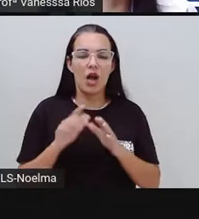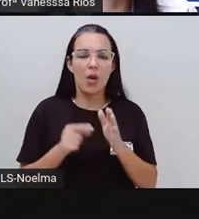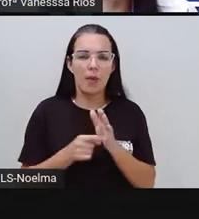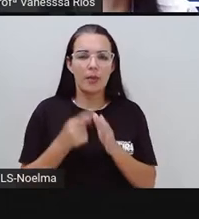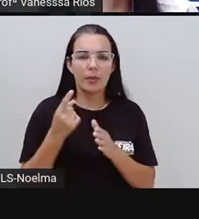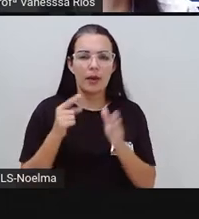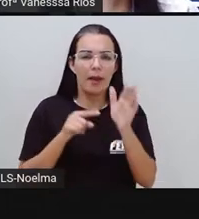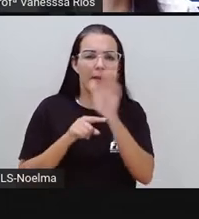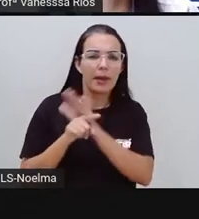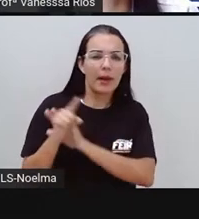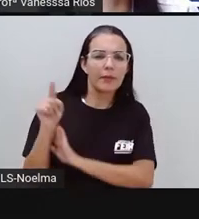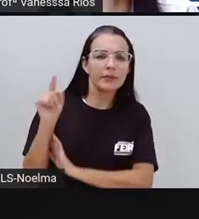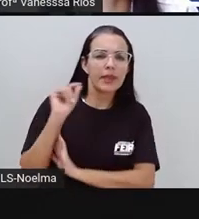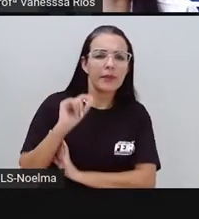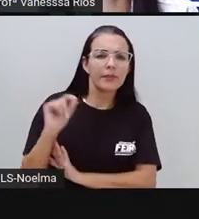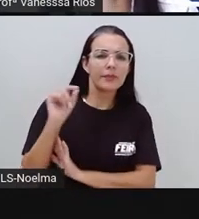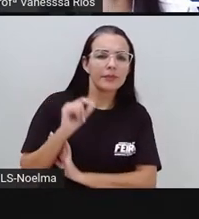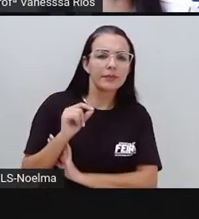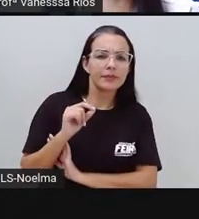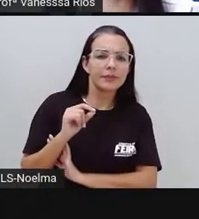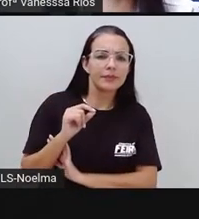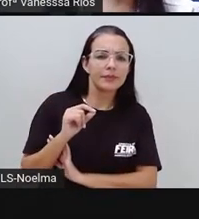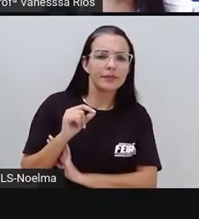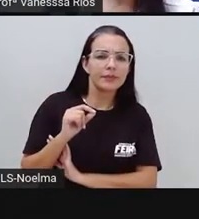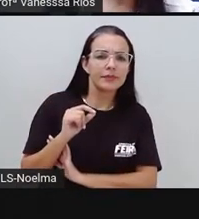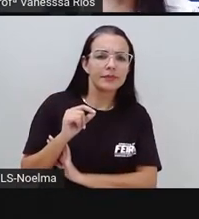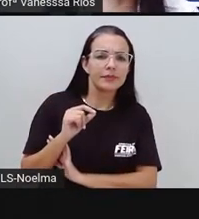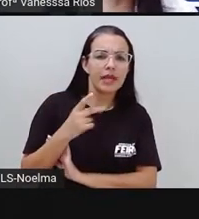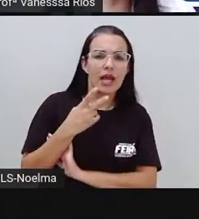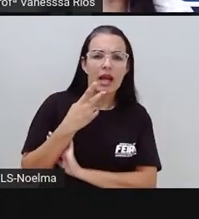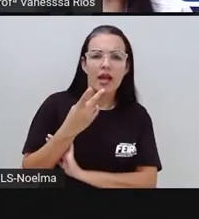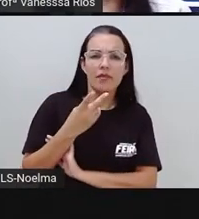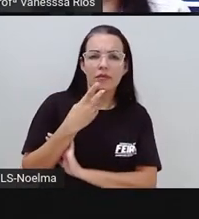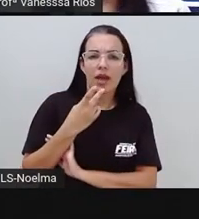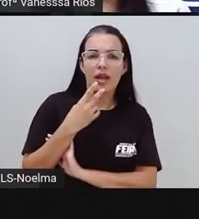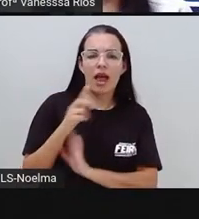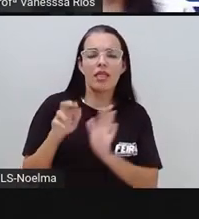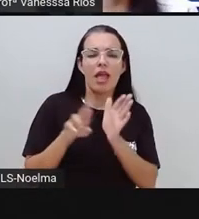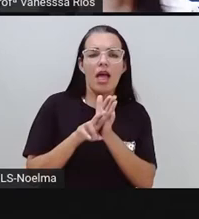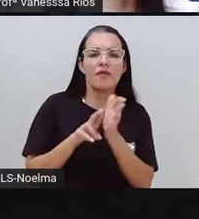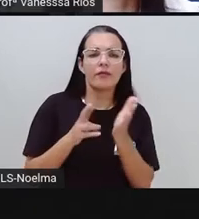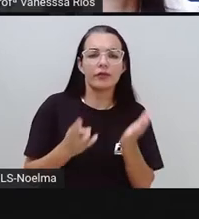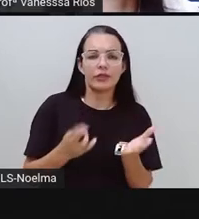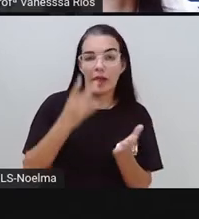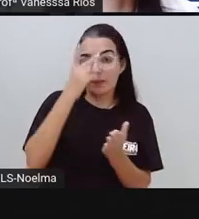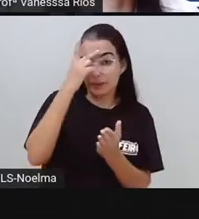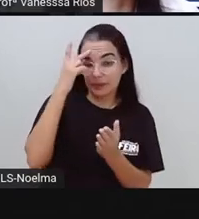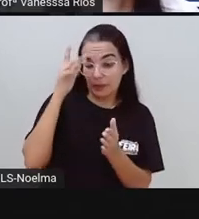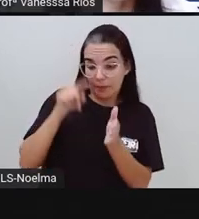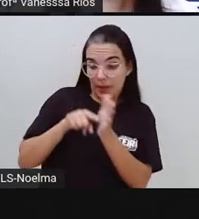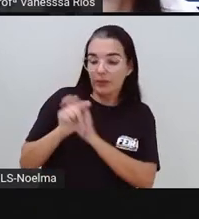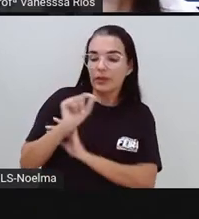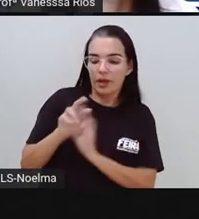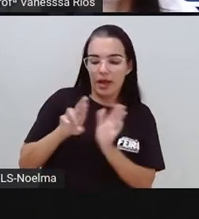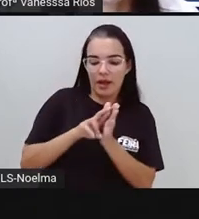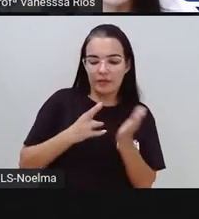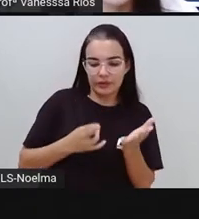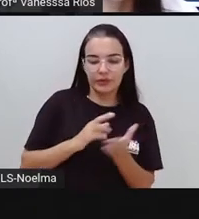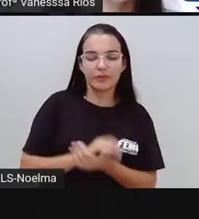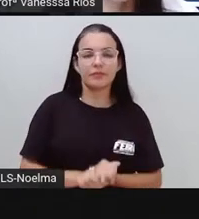momento, né? O pronunciamento ou a fala da revista. Diz assim, Emília,